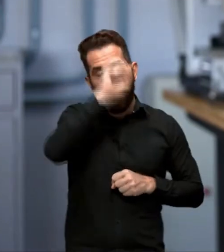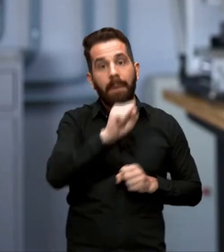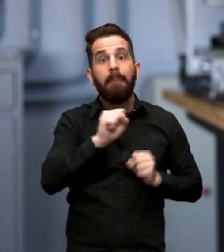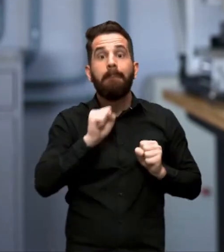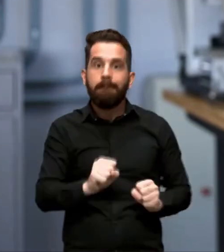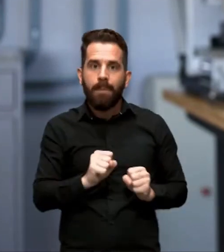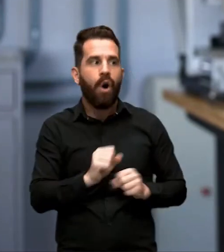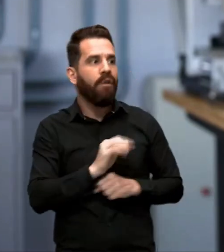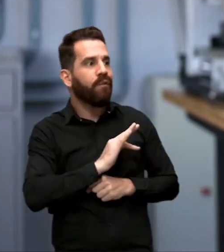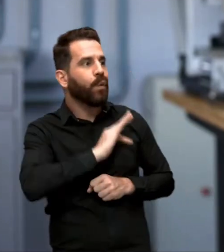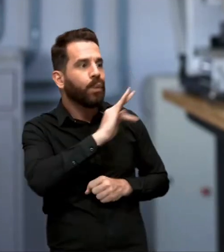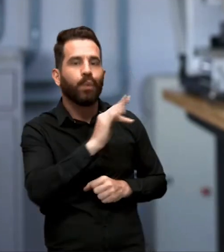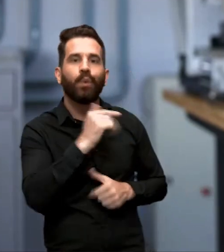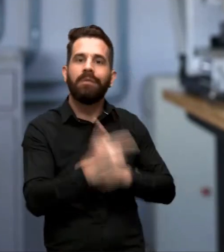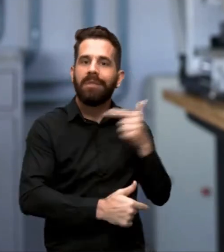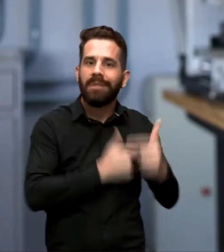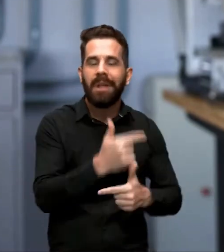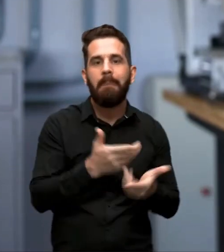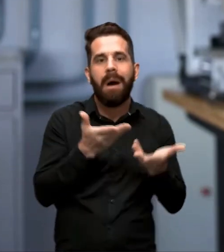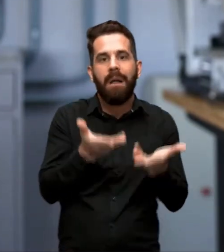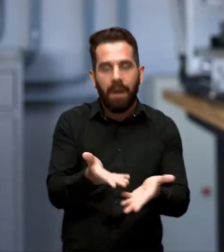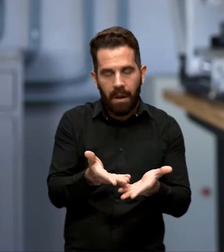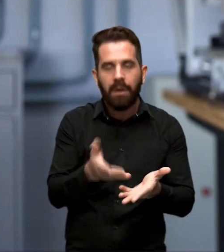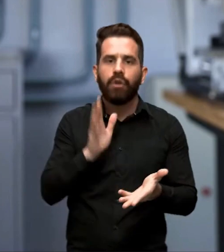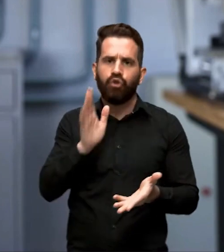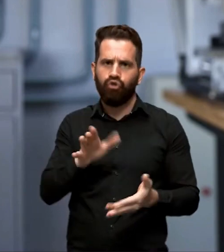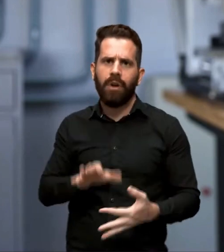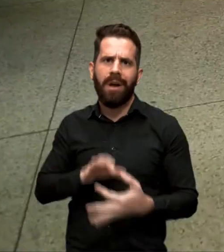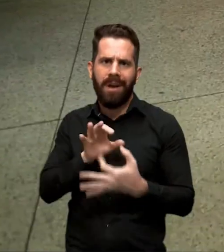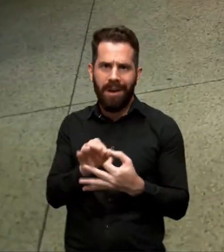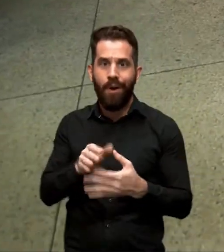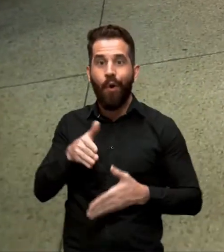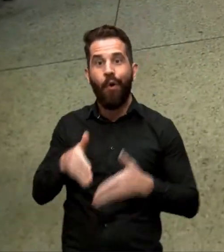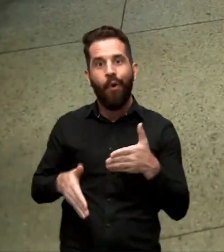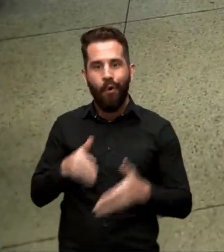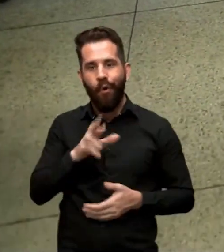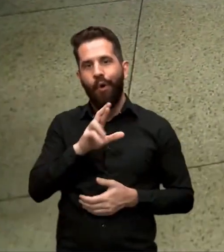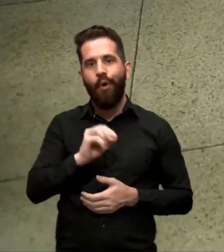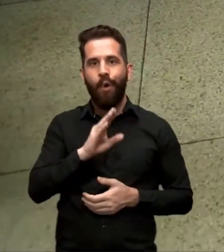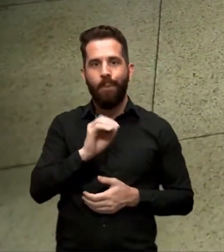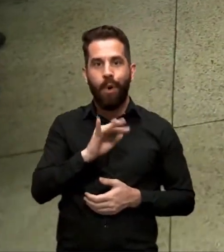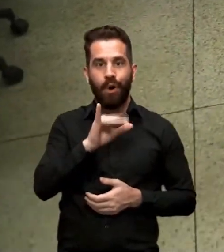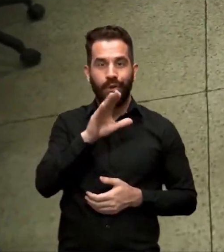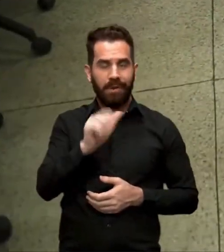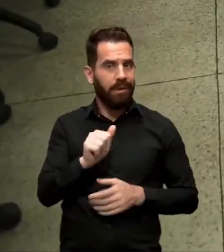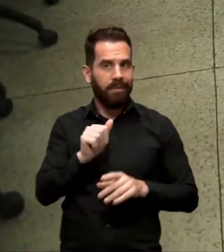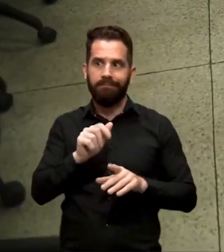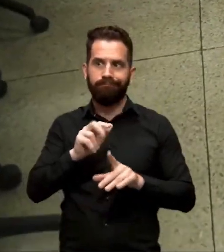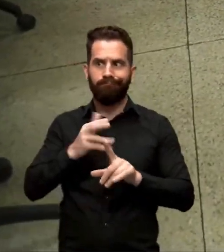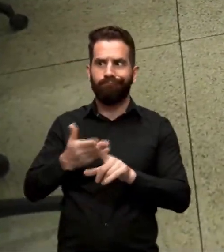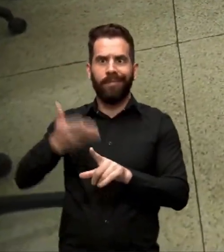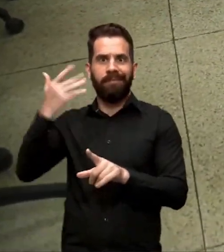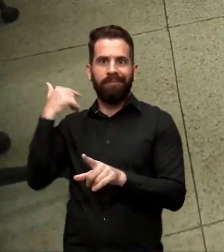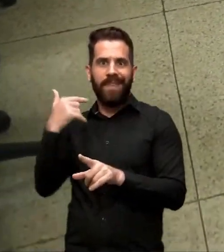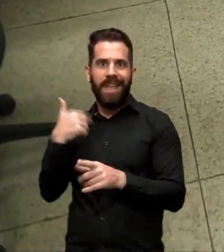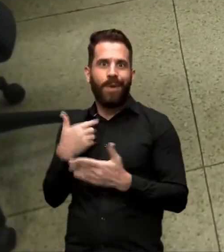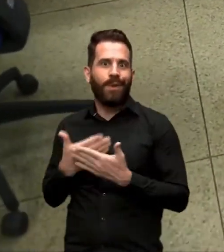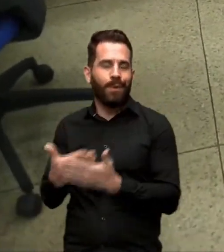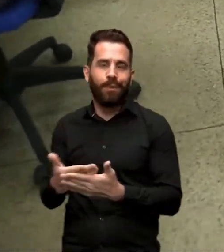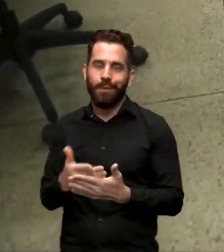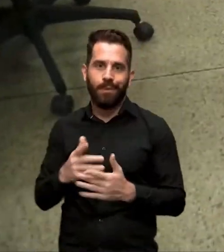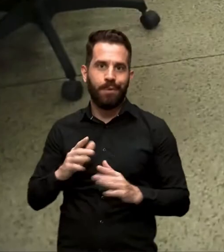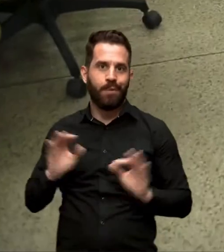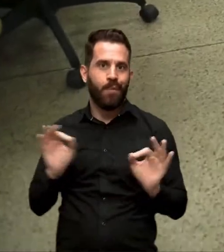eu ter um pouco de contato com a robótica aplicada, que foi diferente um pouco do que eu vi no ensino fundamental. Desde o início, a gente não pensou em